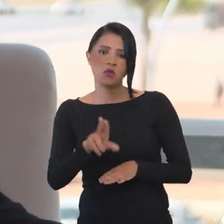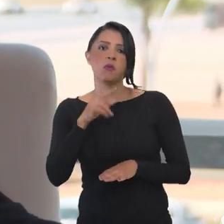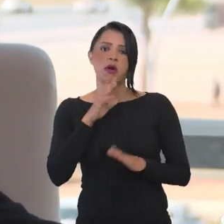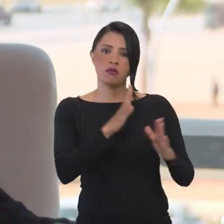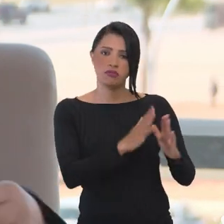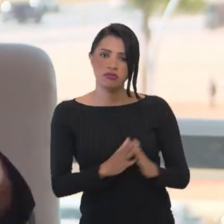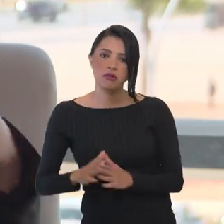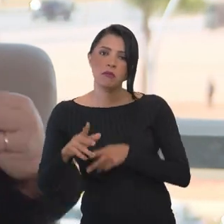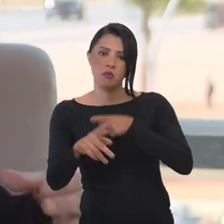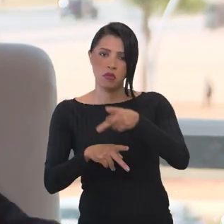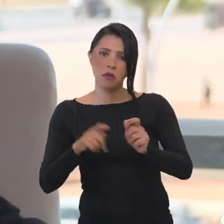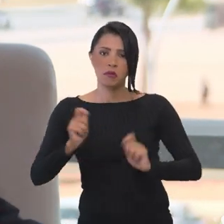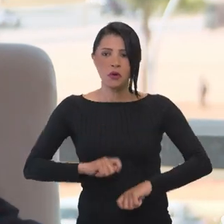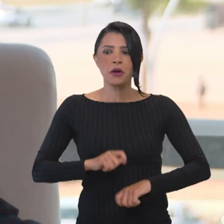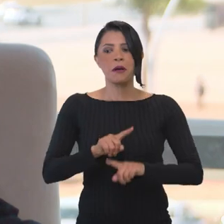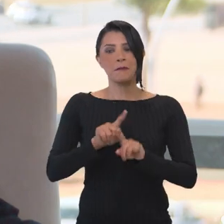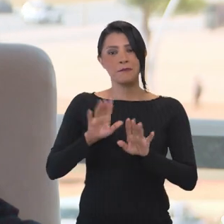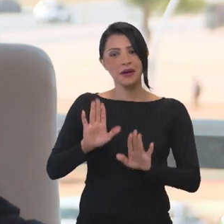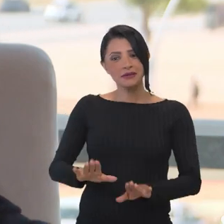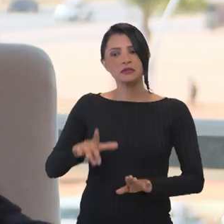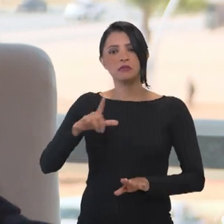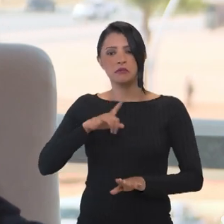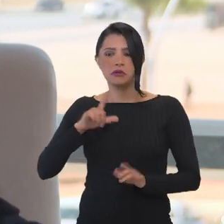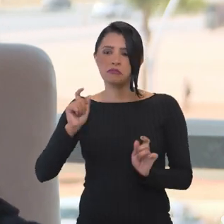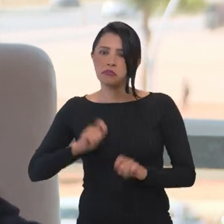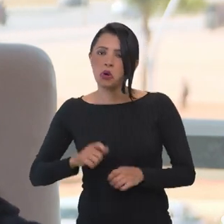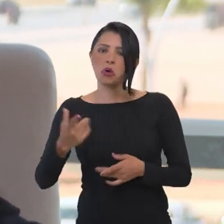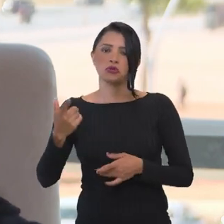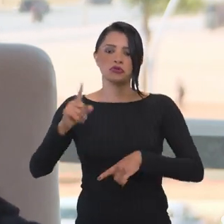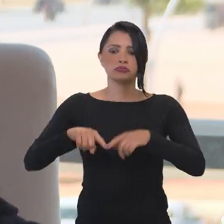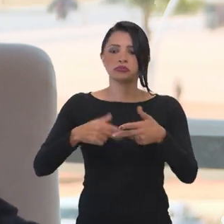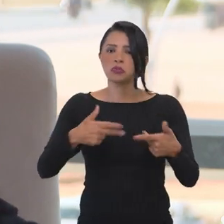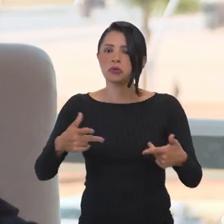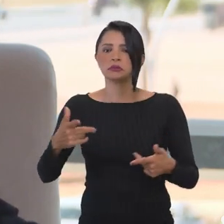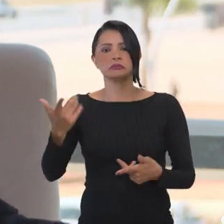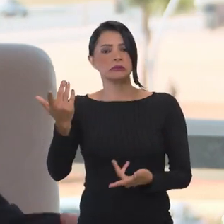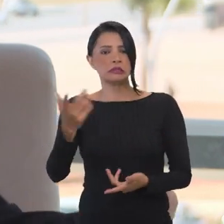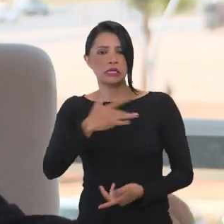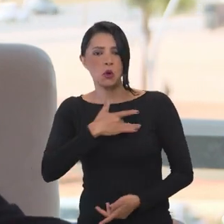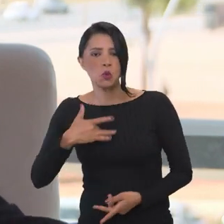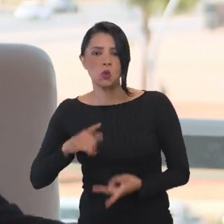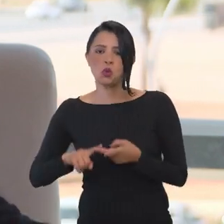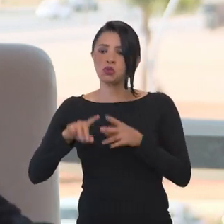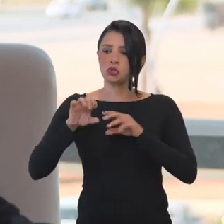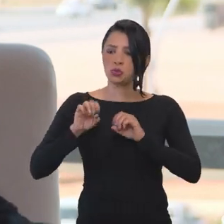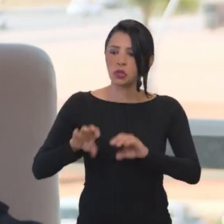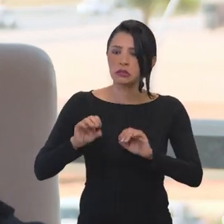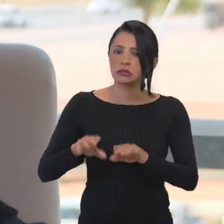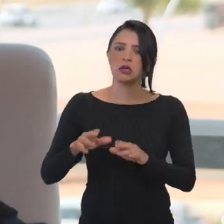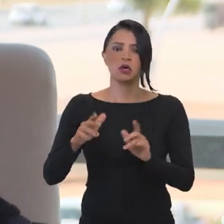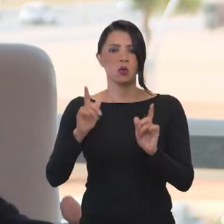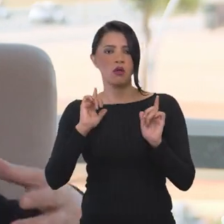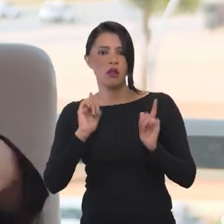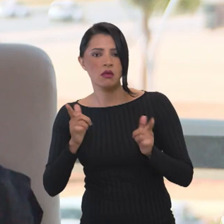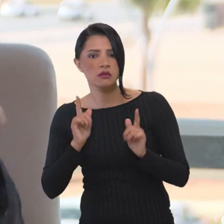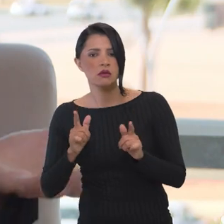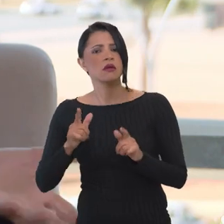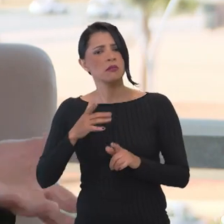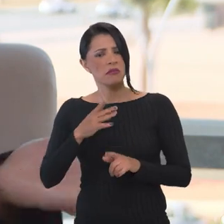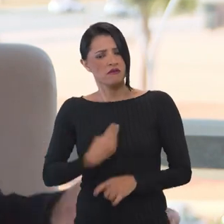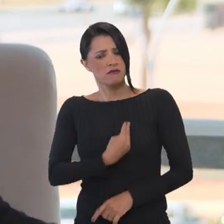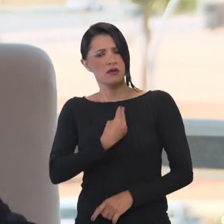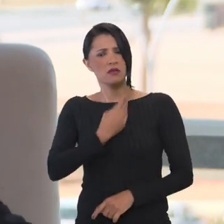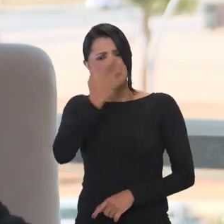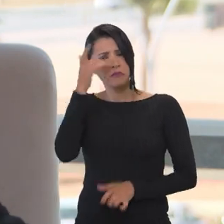habitação popular, né? Mas também tem lugares que podem se tornar equipamentos de saúde, equipamentos de educação, de lazer, né? Para